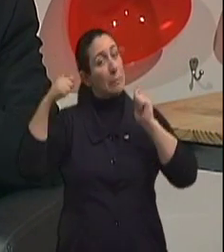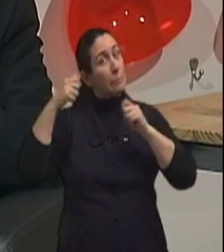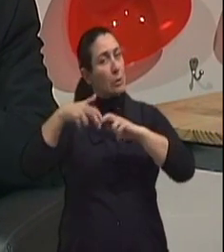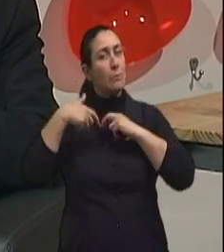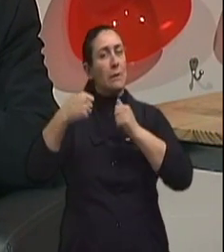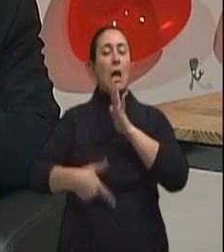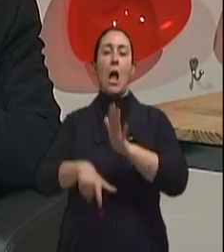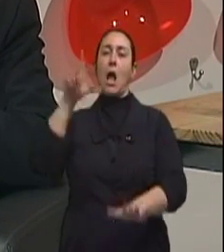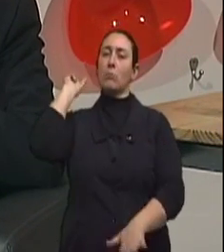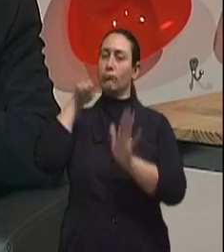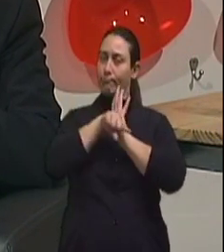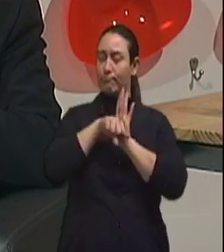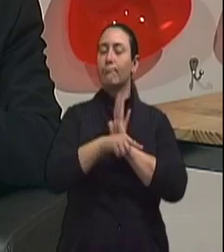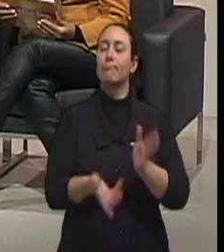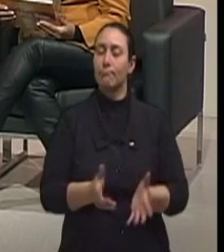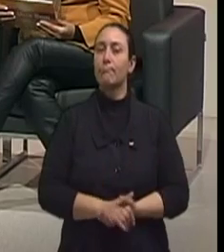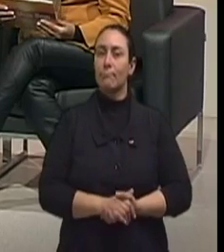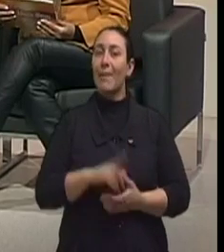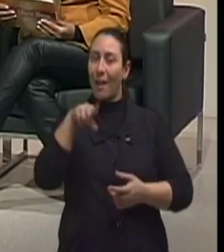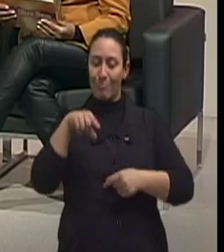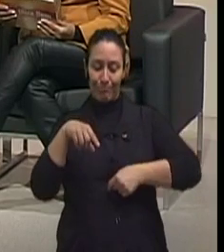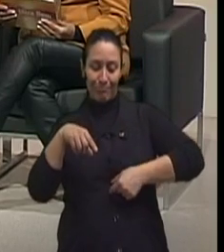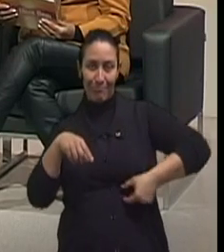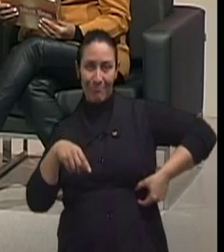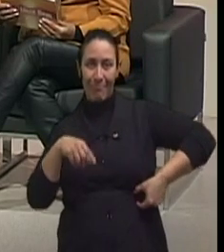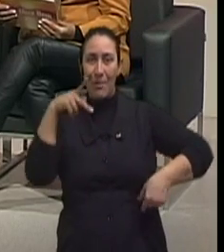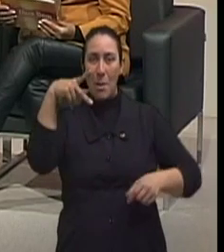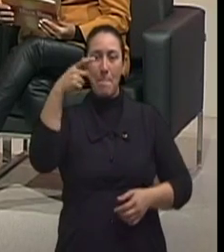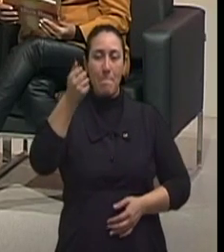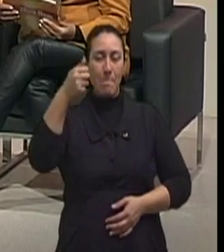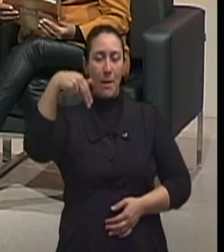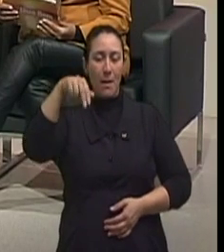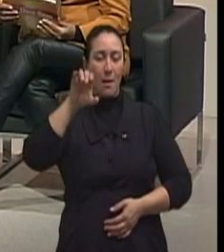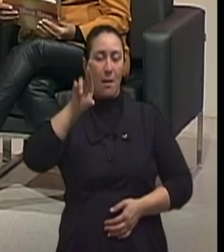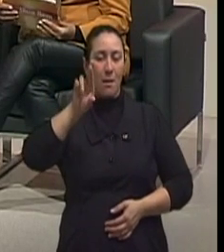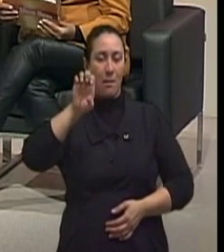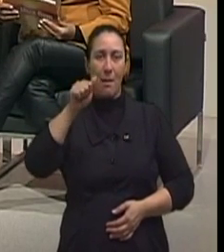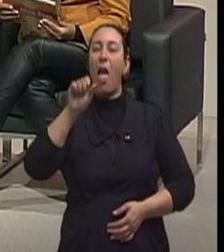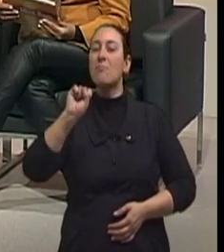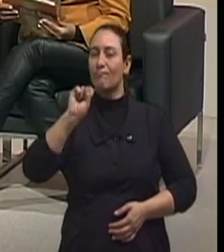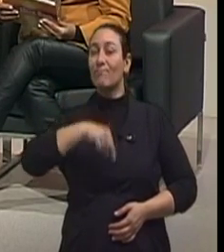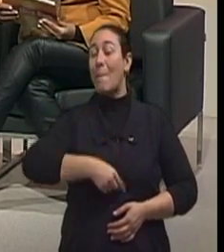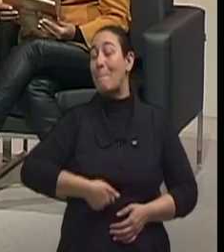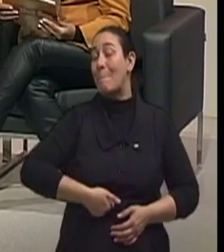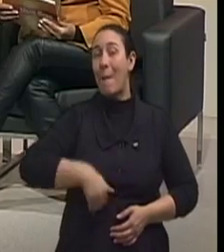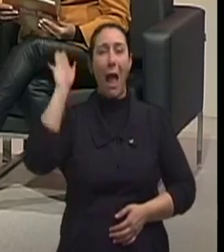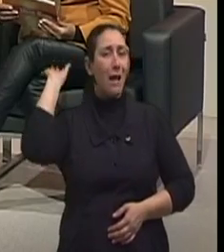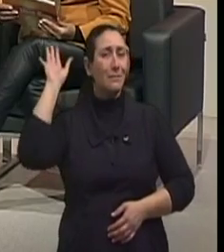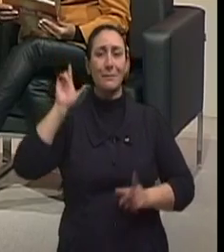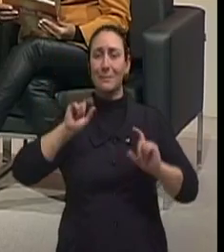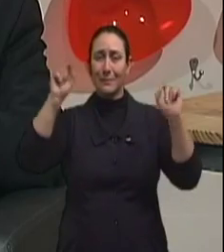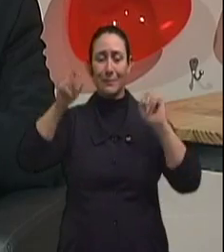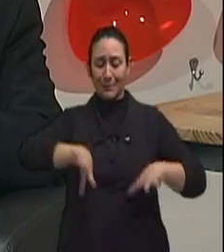disso ter acontecido. Claro, claro. O pâncreas é um dos órgãos que pode ser atingido. estômago, mais frequentemente, o câncer de estômago, ele